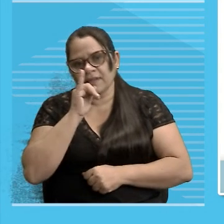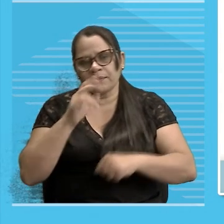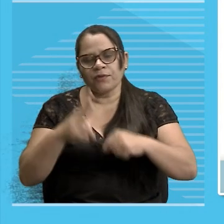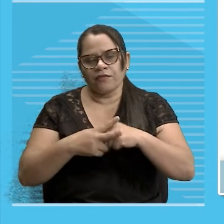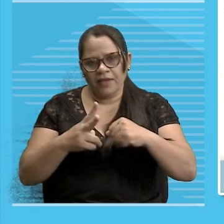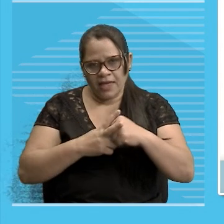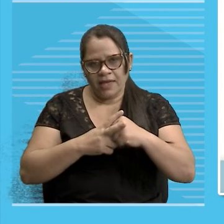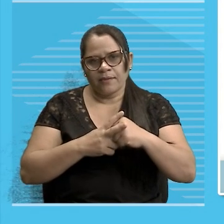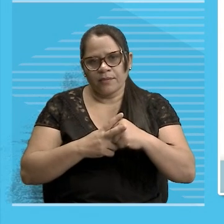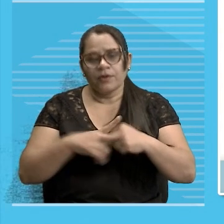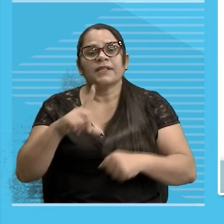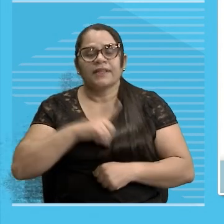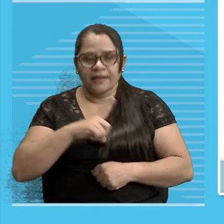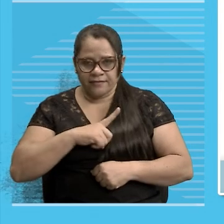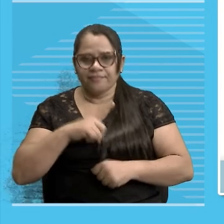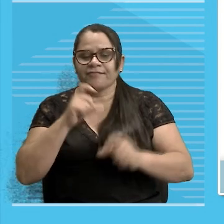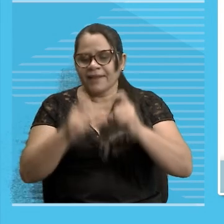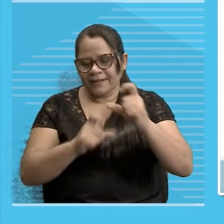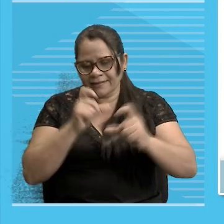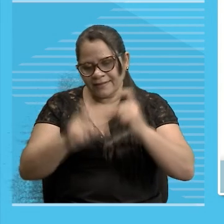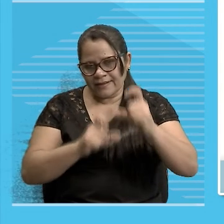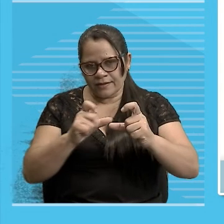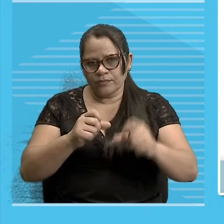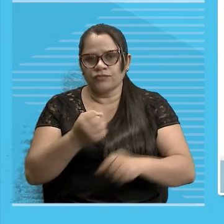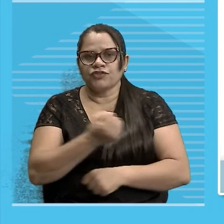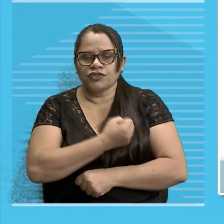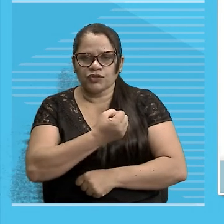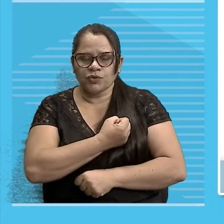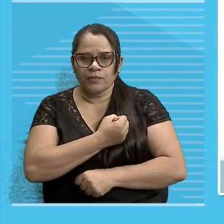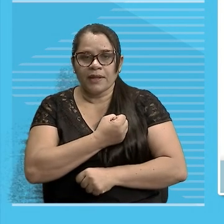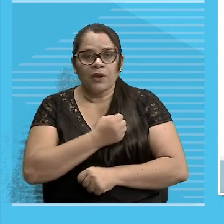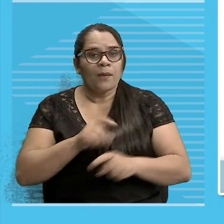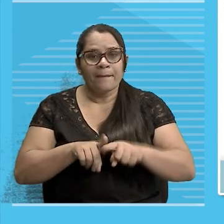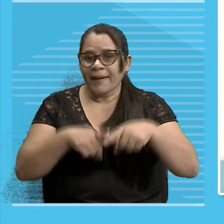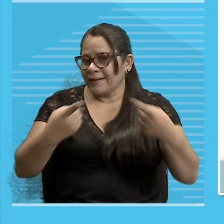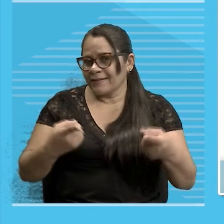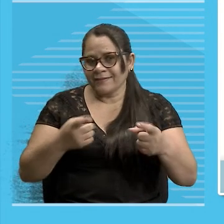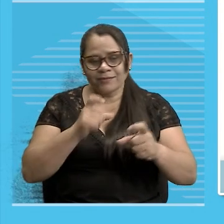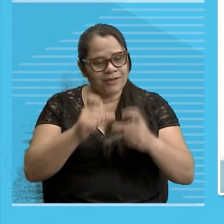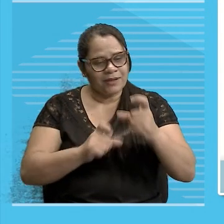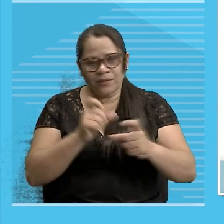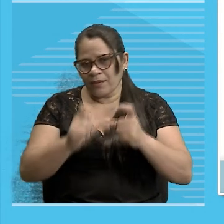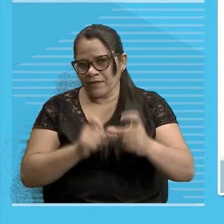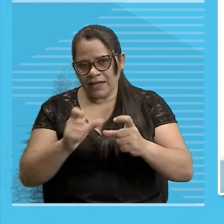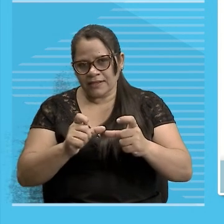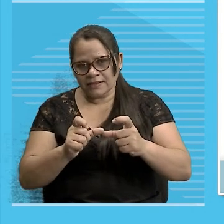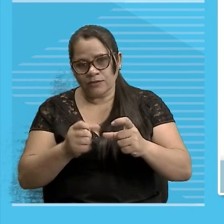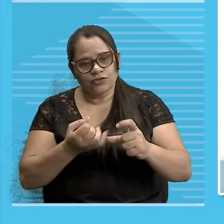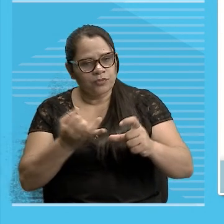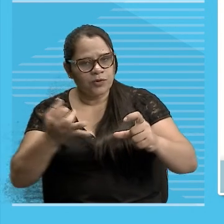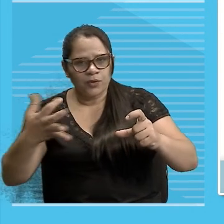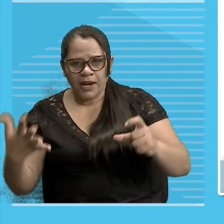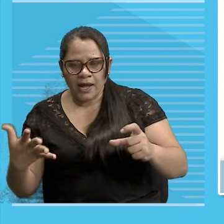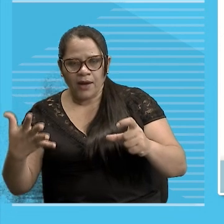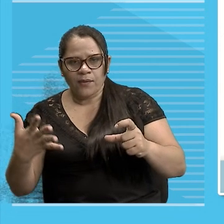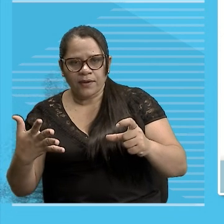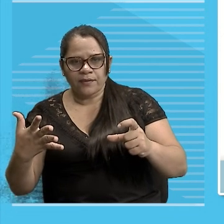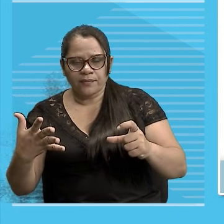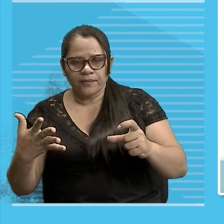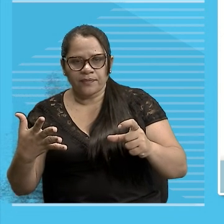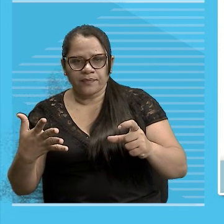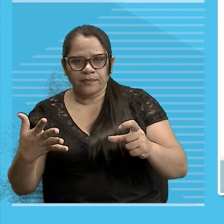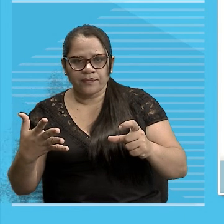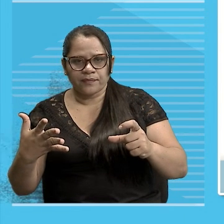Verbo tem flexão de número Mas não tem plural Como ocorre com substantivos e adjetivos Através da marca de plural que é S né